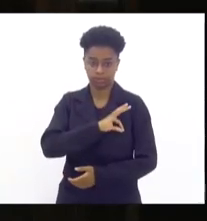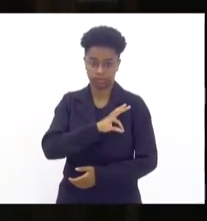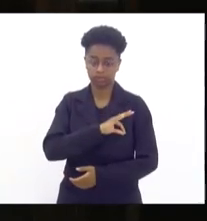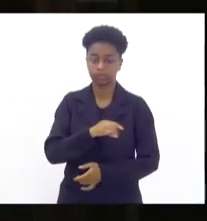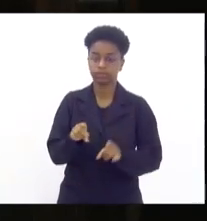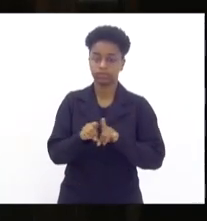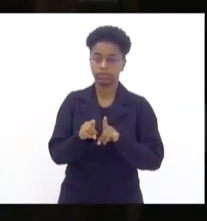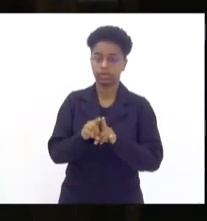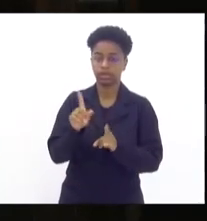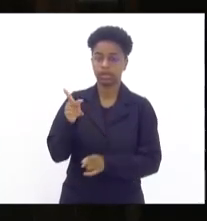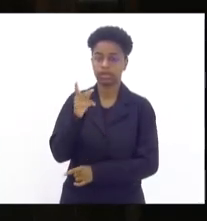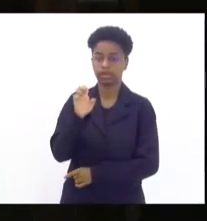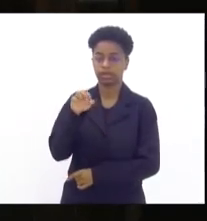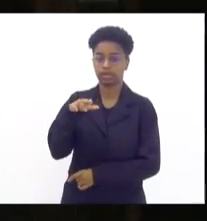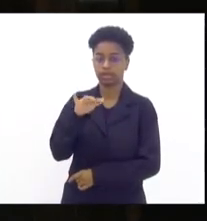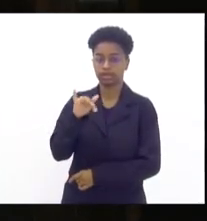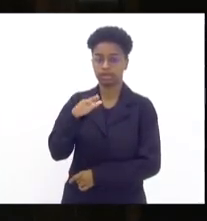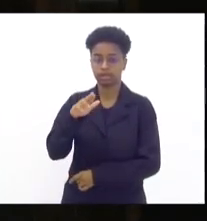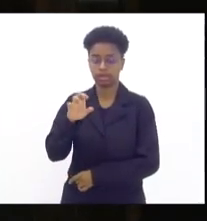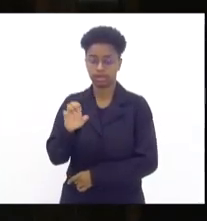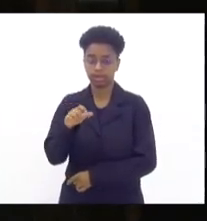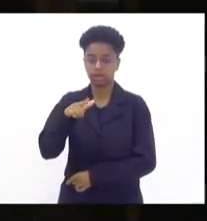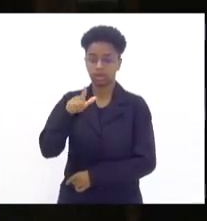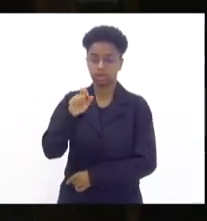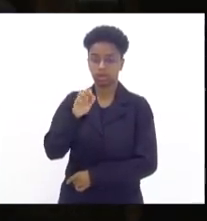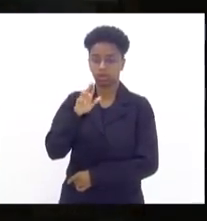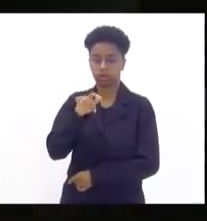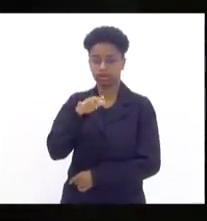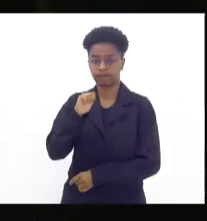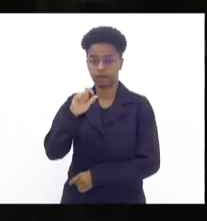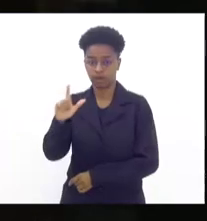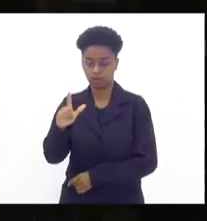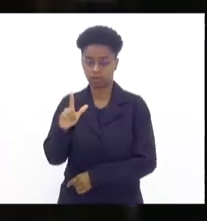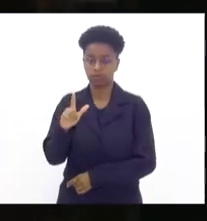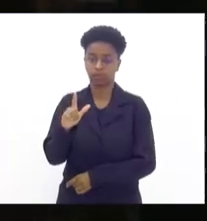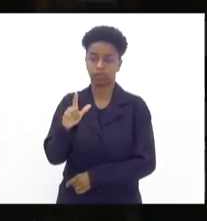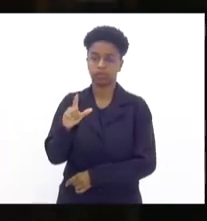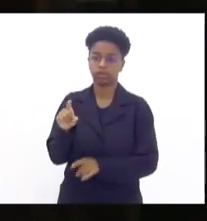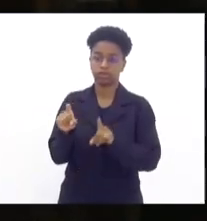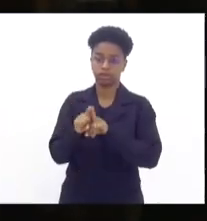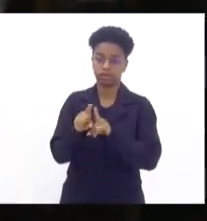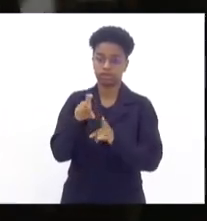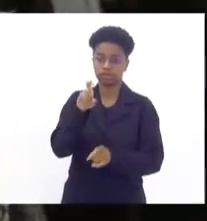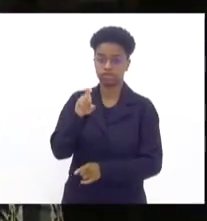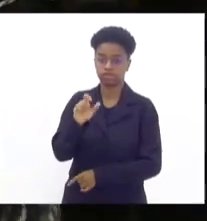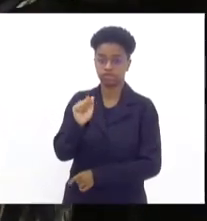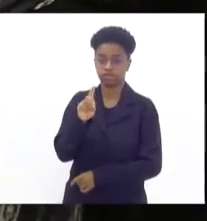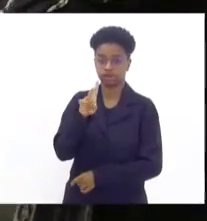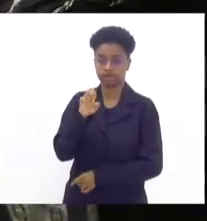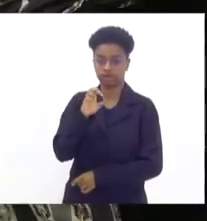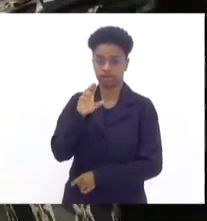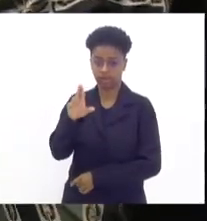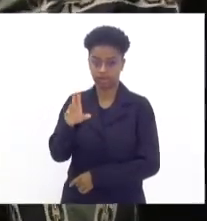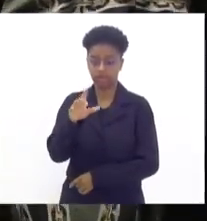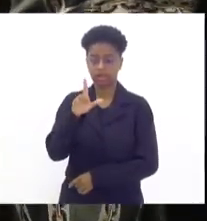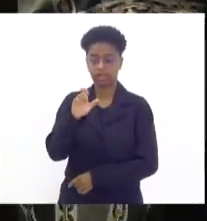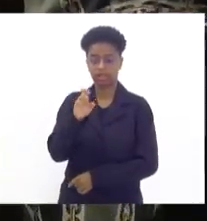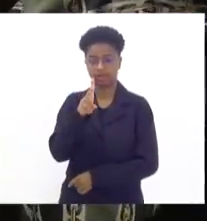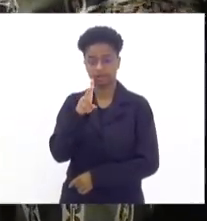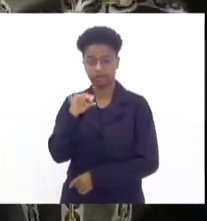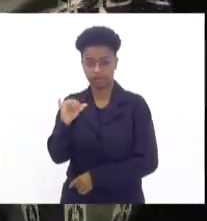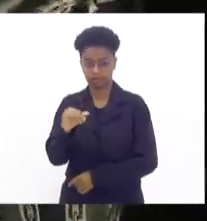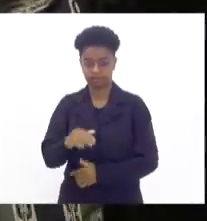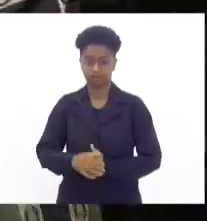comandante do segundo CPA, coronel Lorival, comandante do décimo sexto, coronel Xavier, comandante do nono, coronel Levi, comandante do